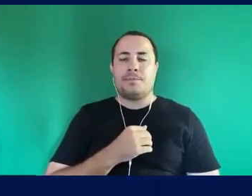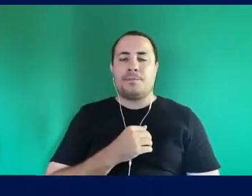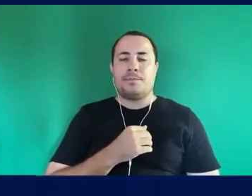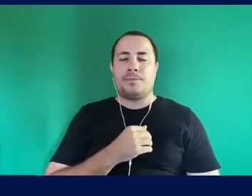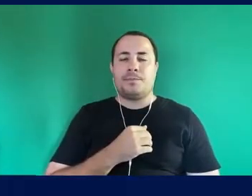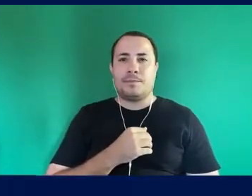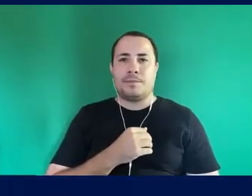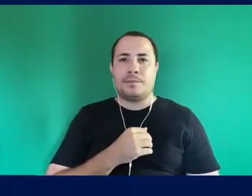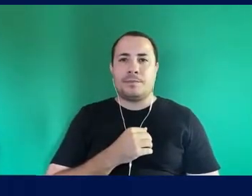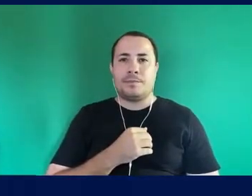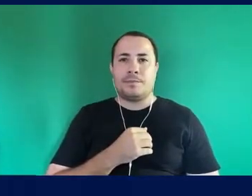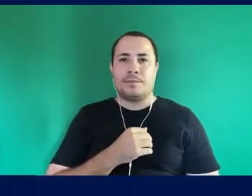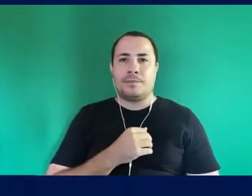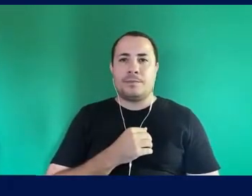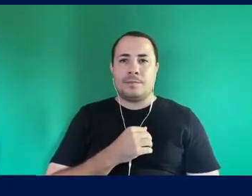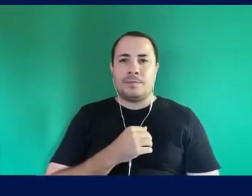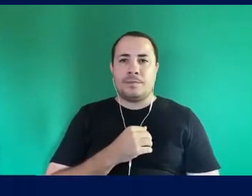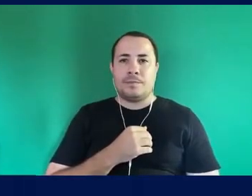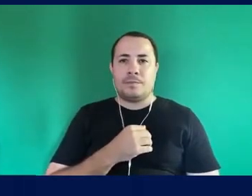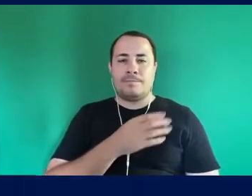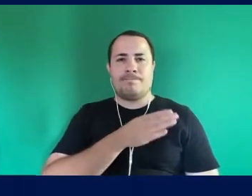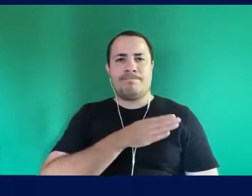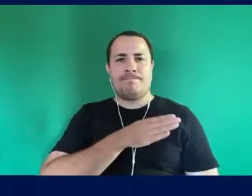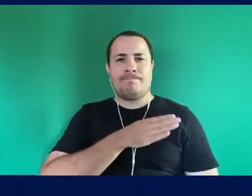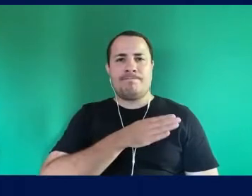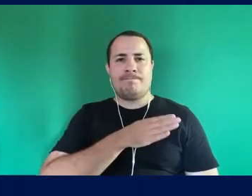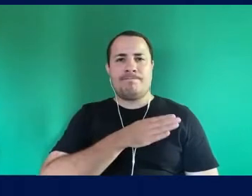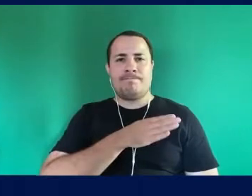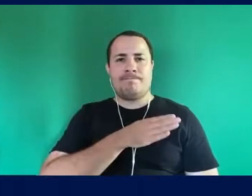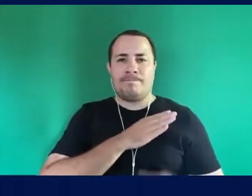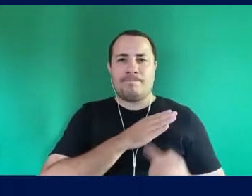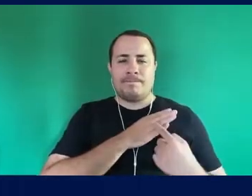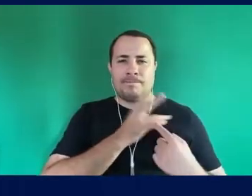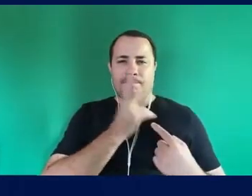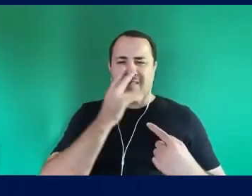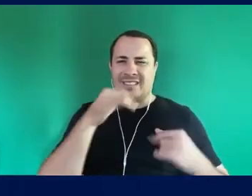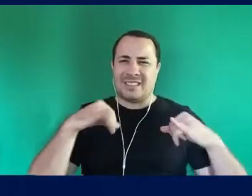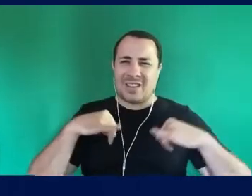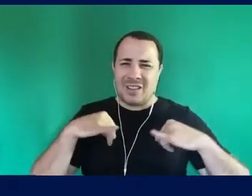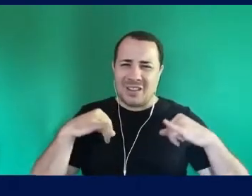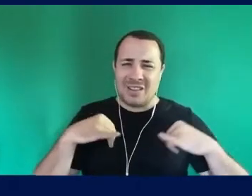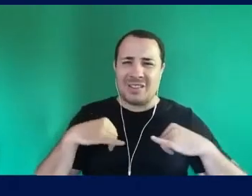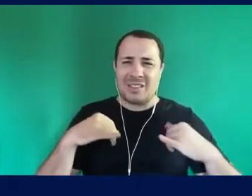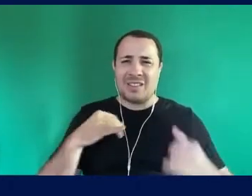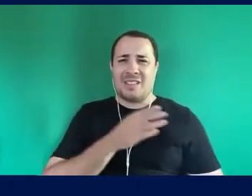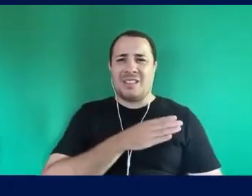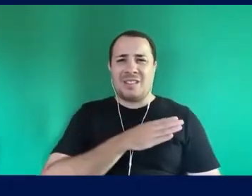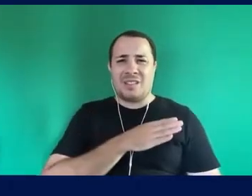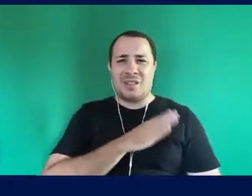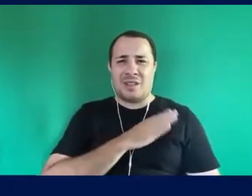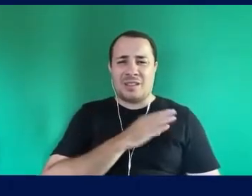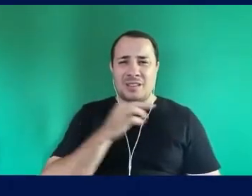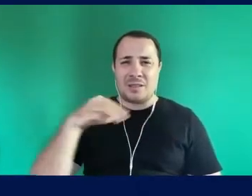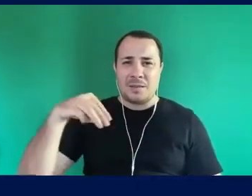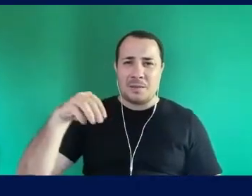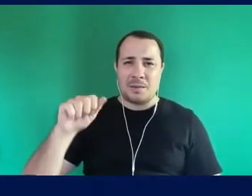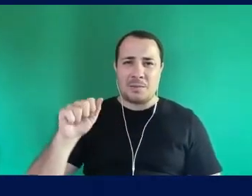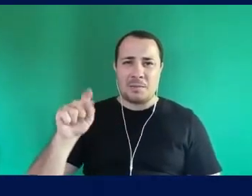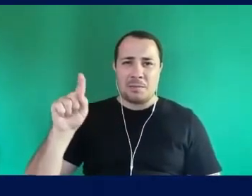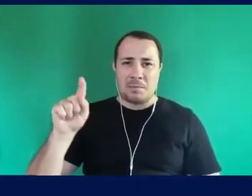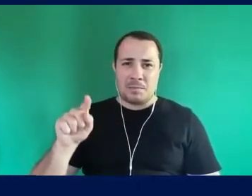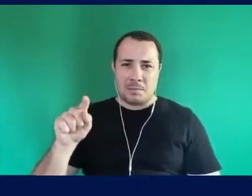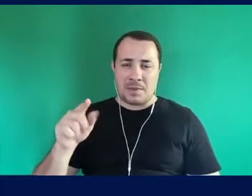Que é sacrificado O coração nas várias culturas O coração de má, por exemplo Esse coração que traz